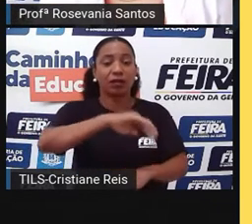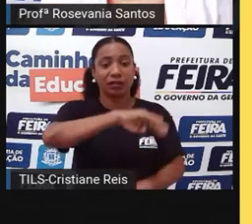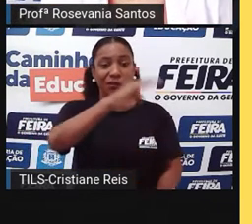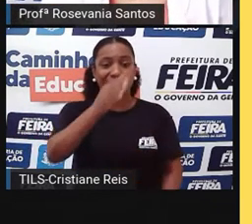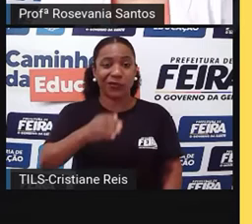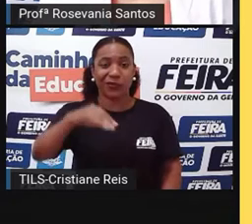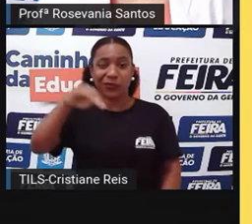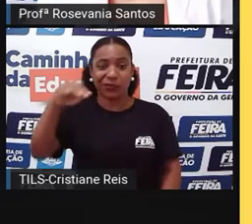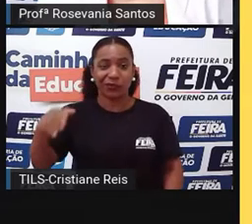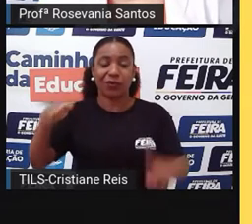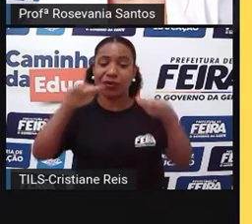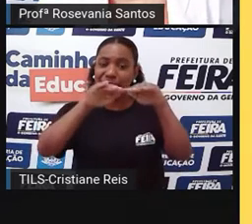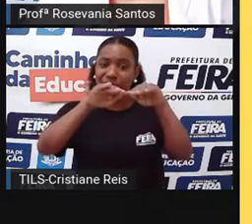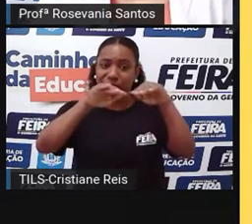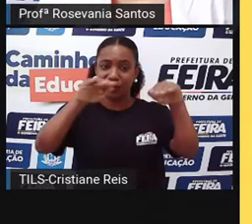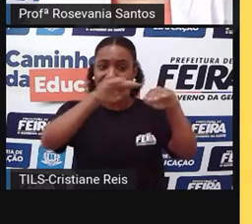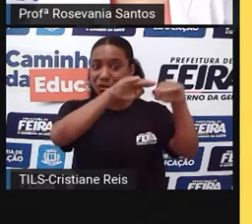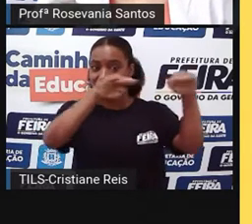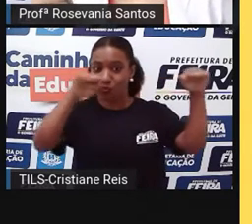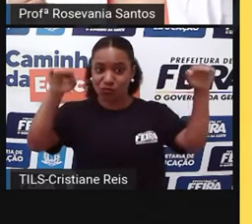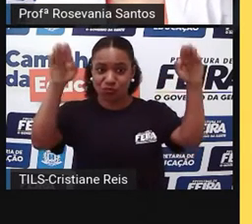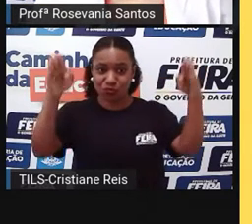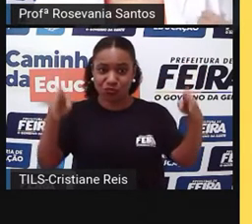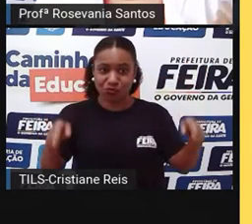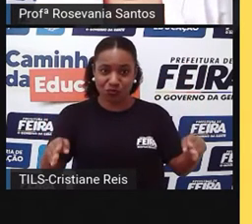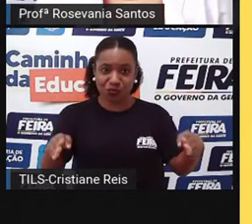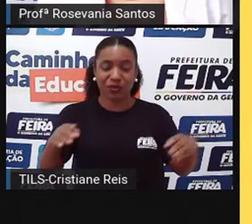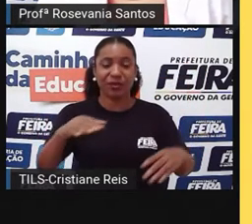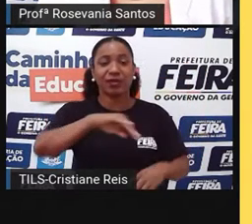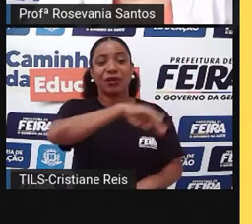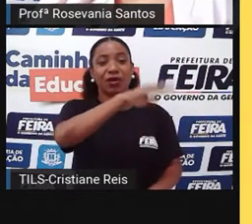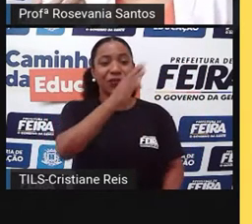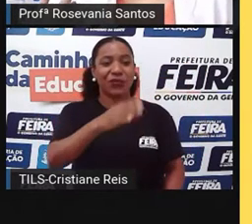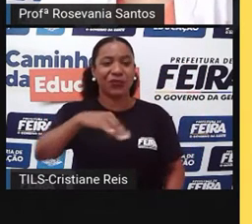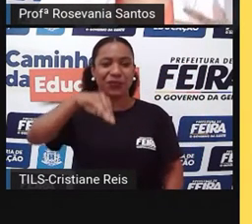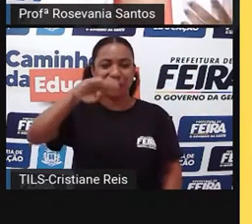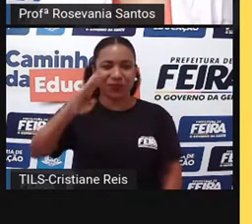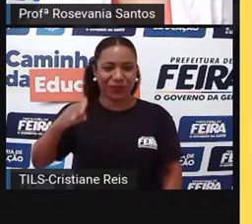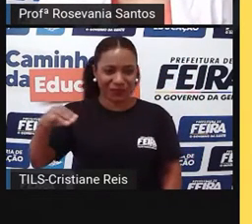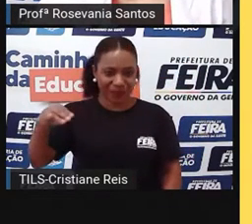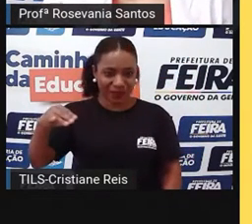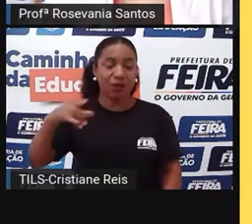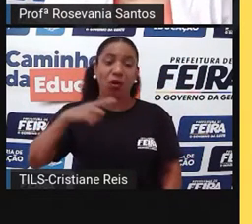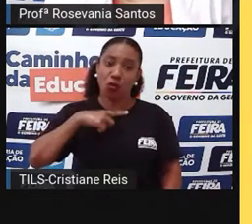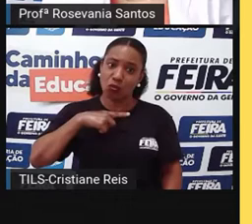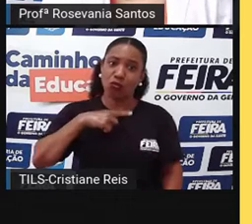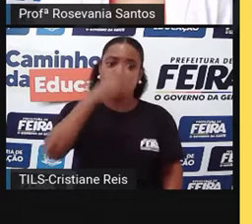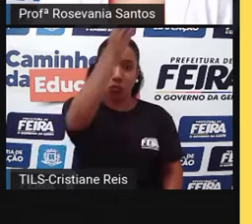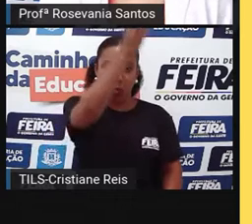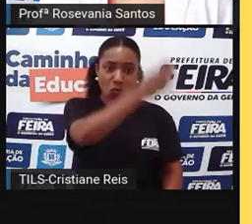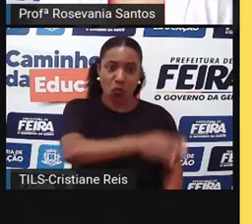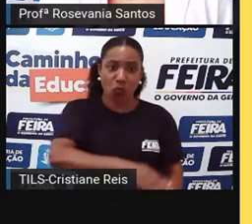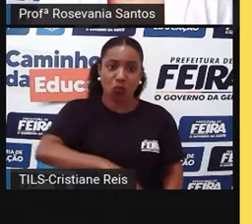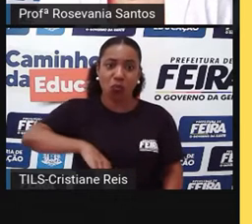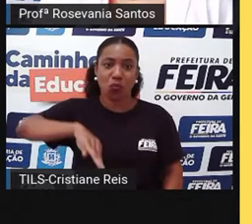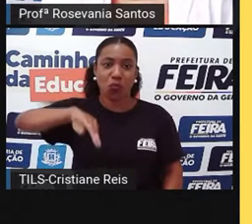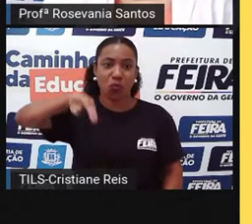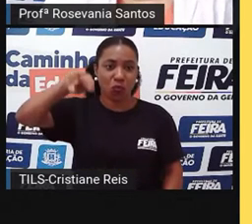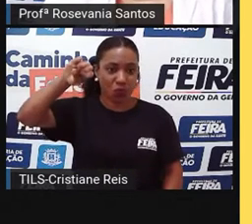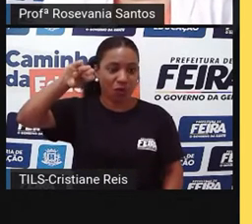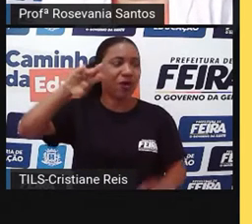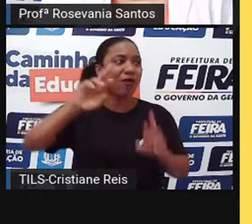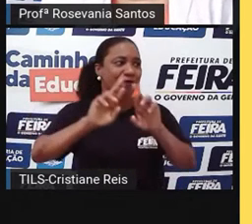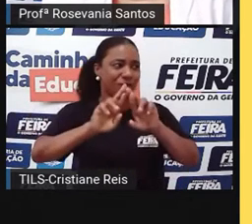planaltos, como a gente está observando aí agora, locais com planícies, locais com depressões, como também, né, temos aí